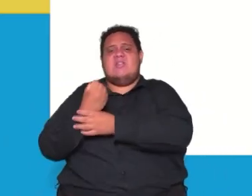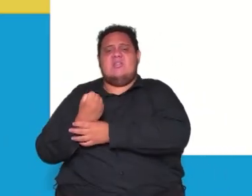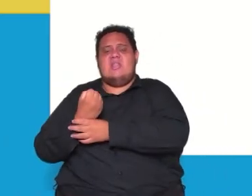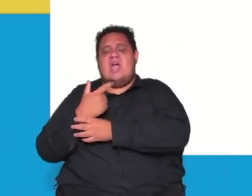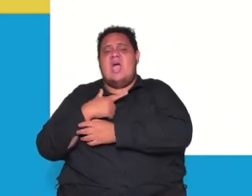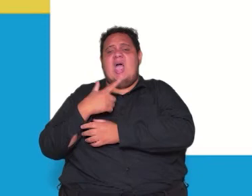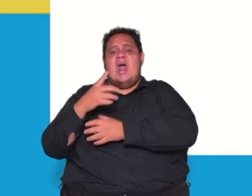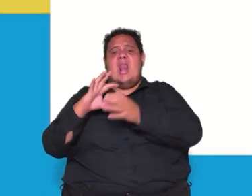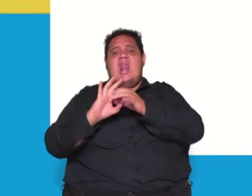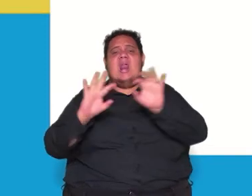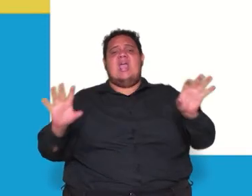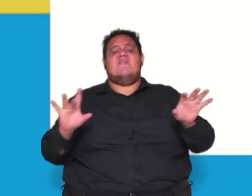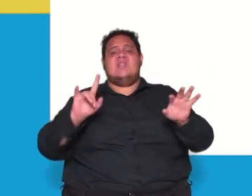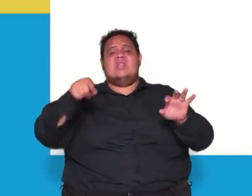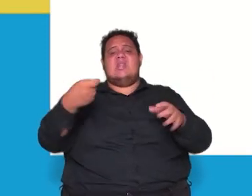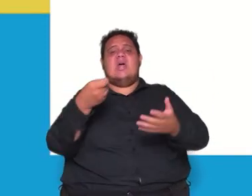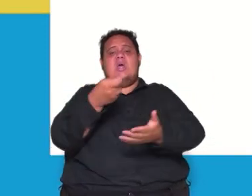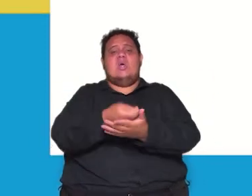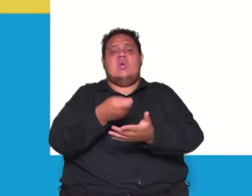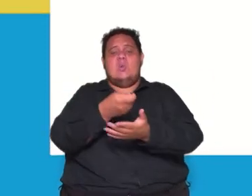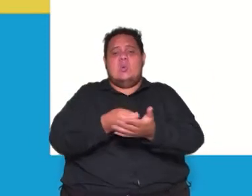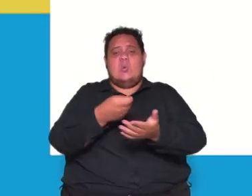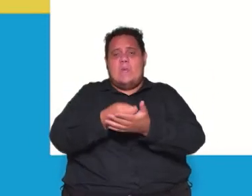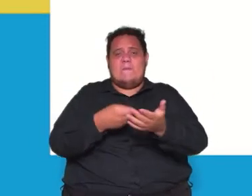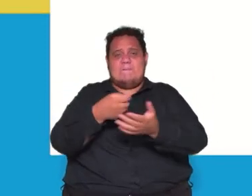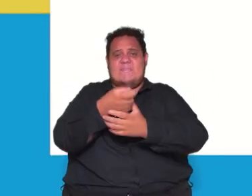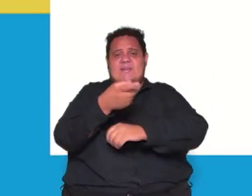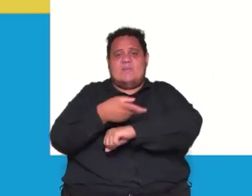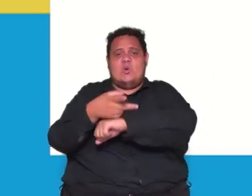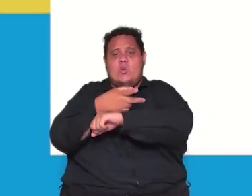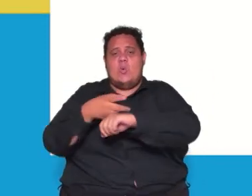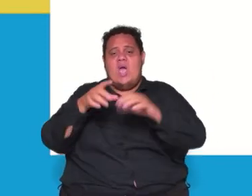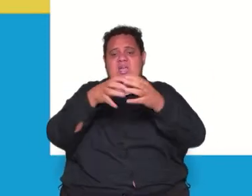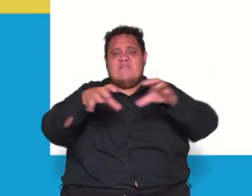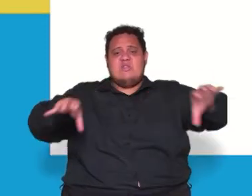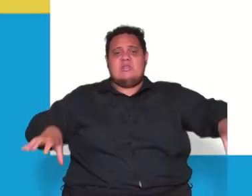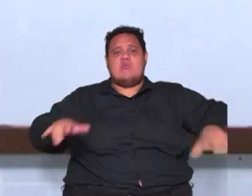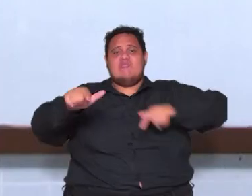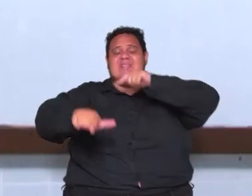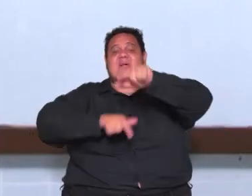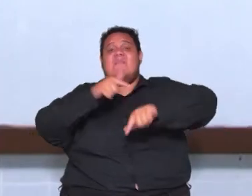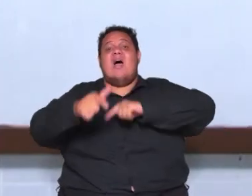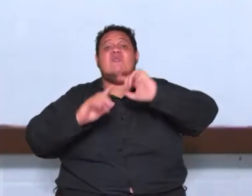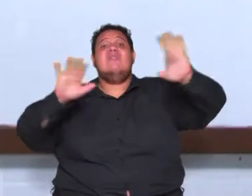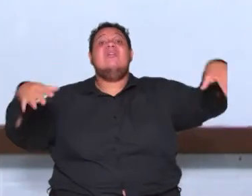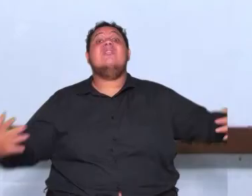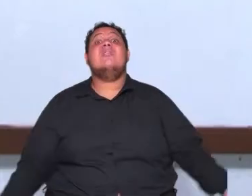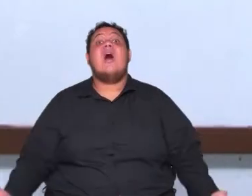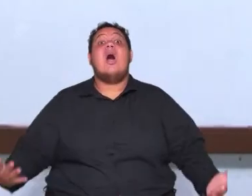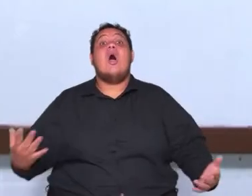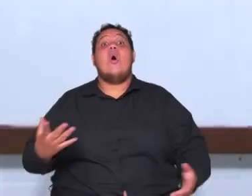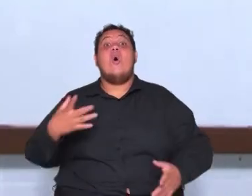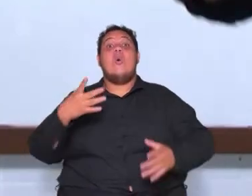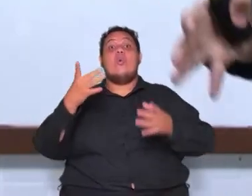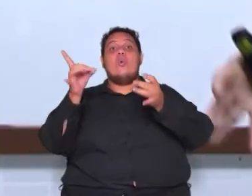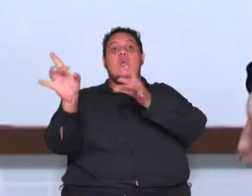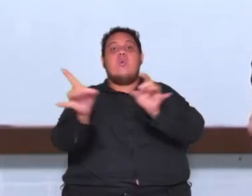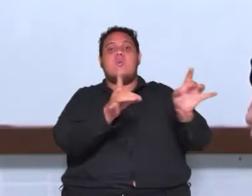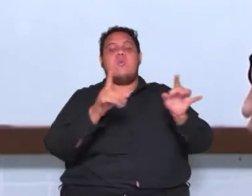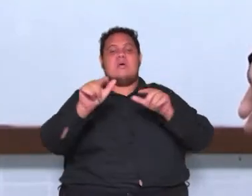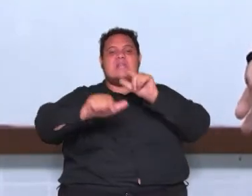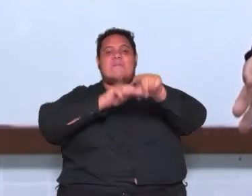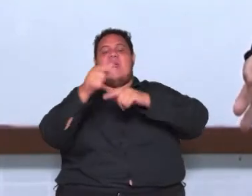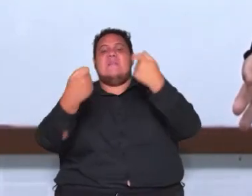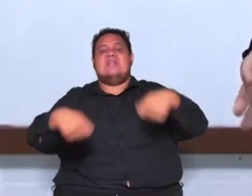livre concorrência a lei da oferta e da procura e a divisão do trabalho ou seja o mercado tem que andar por si